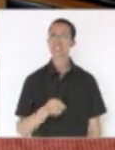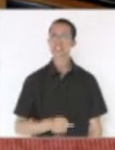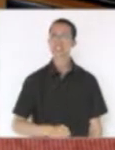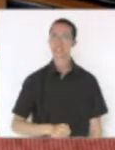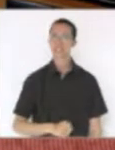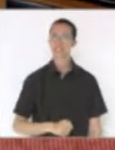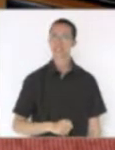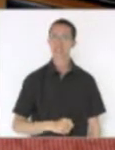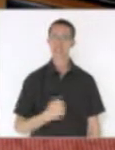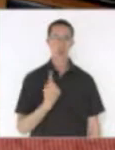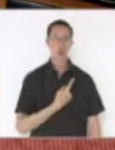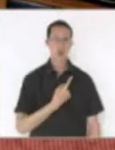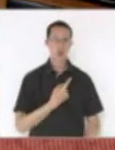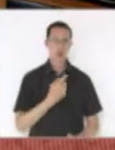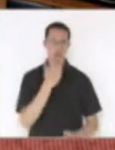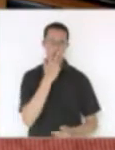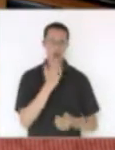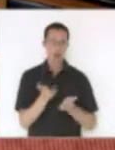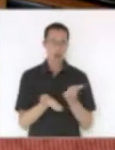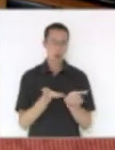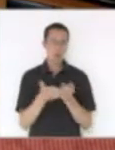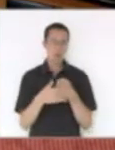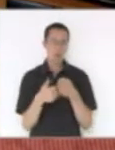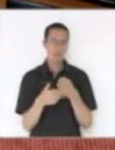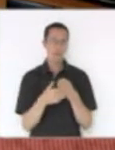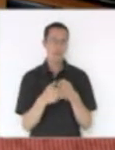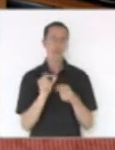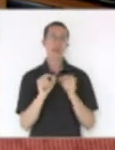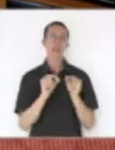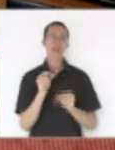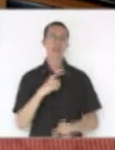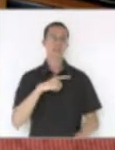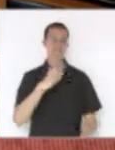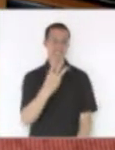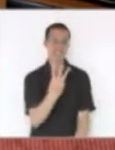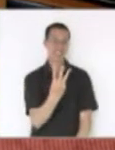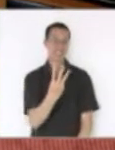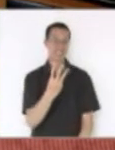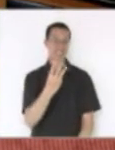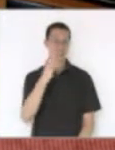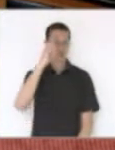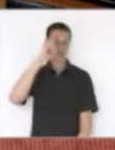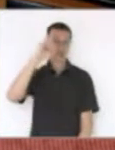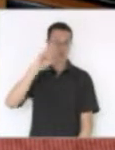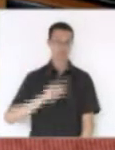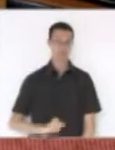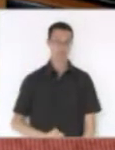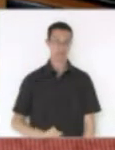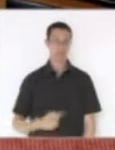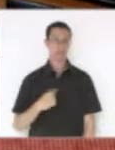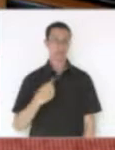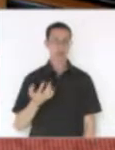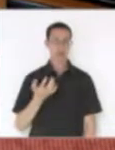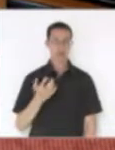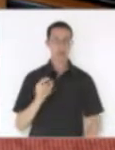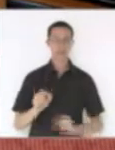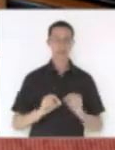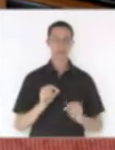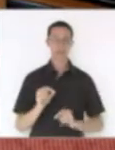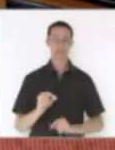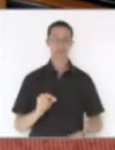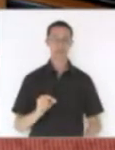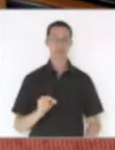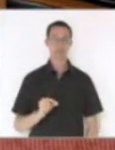A quem nós estamos agradando? São três proprietários. eu gostaria, presidente, que o senhor realmente tomasse